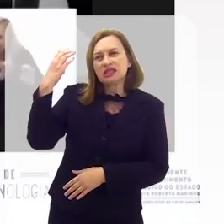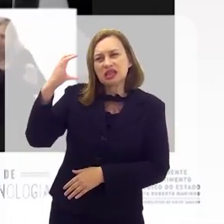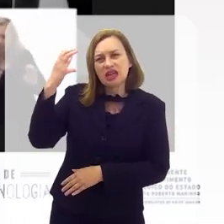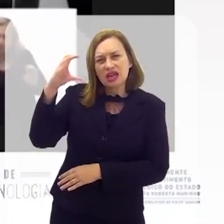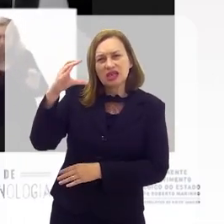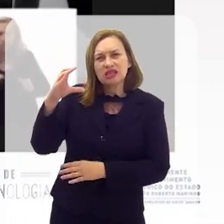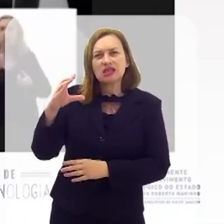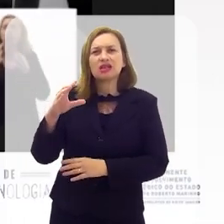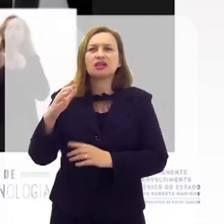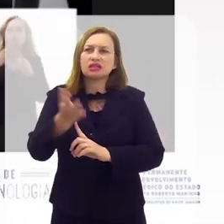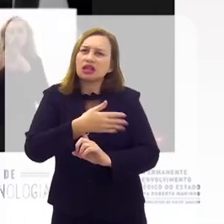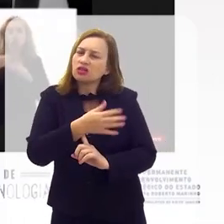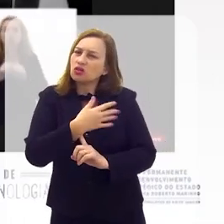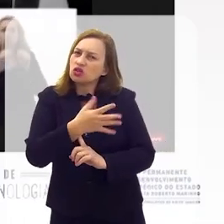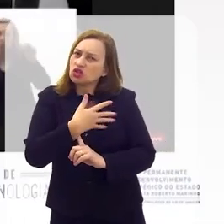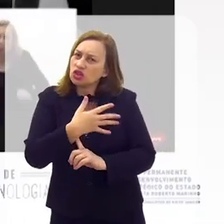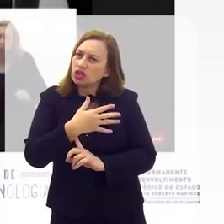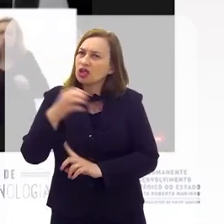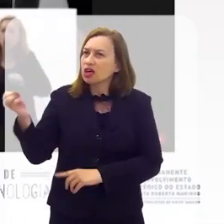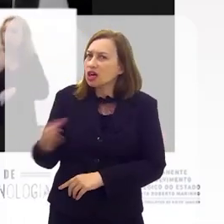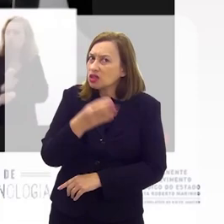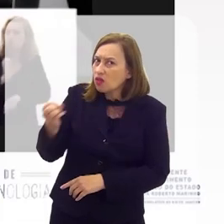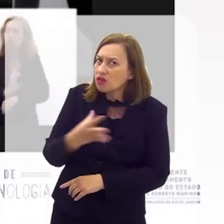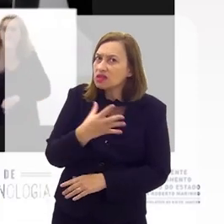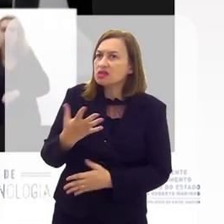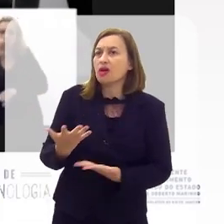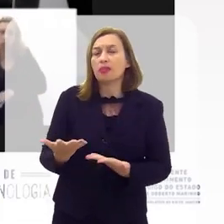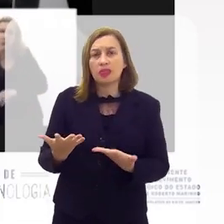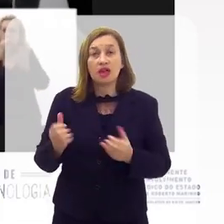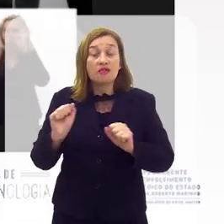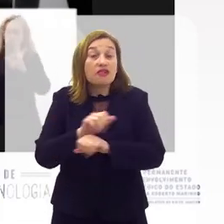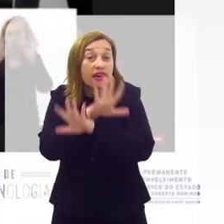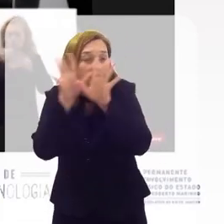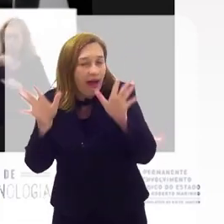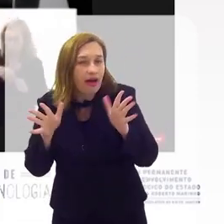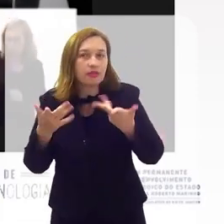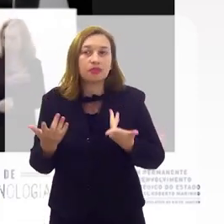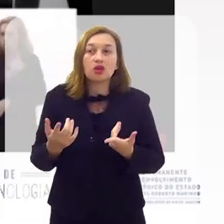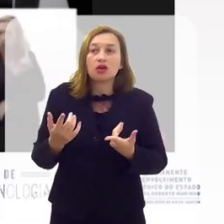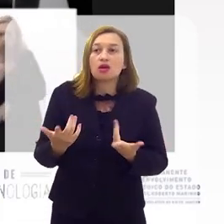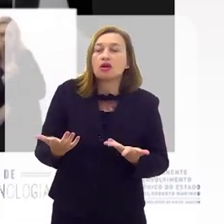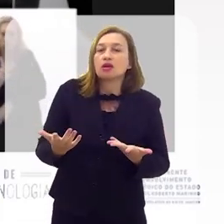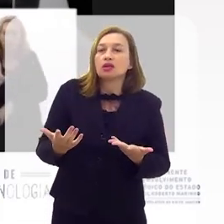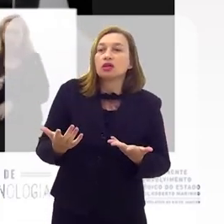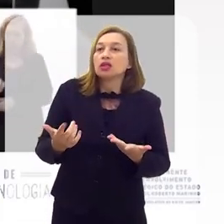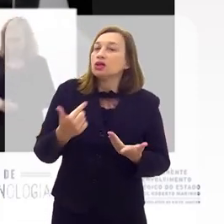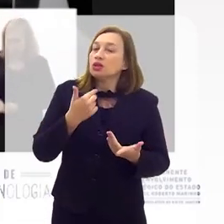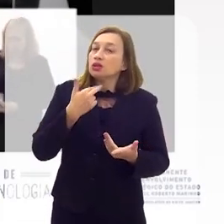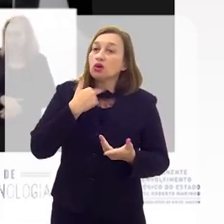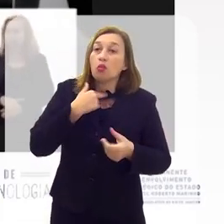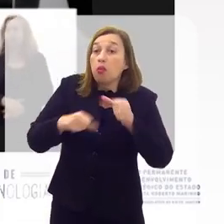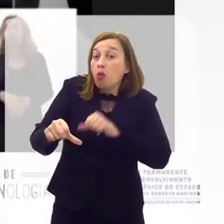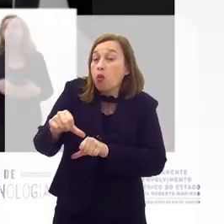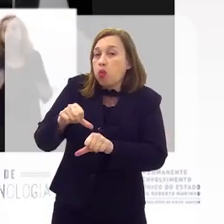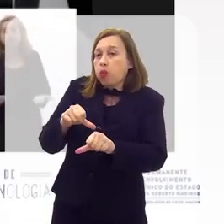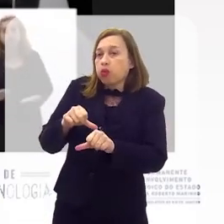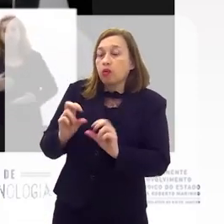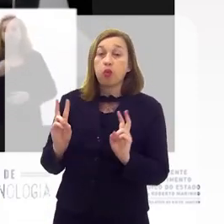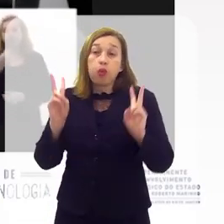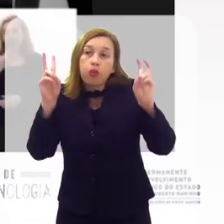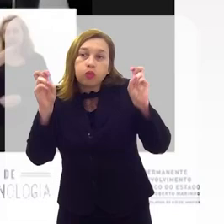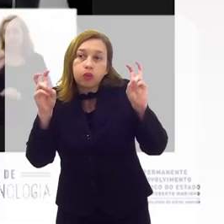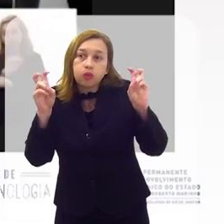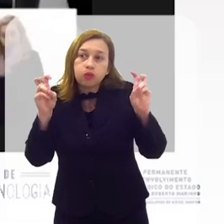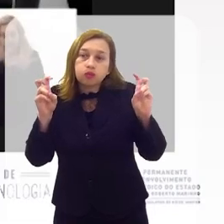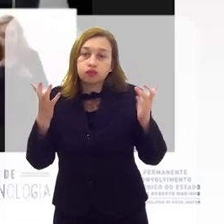A gente está discutindo um sistema estadual de ciência, tecnologia e inovação. Não é um sistema estadual de inovação. Então, isso é bom que fique claro.